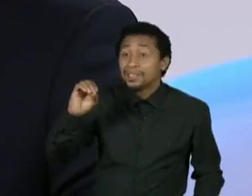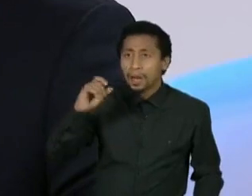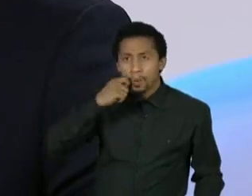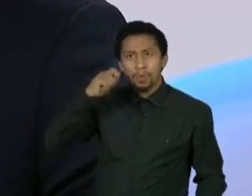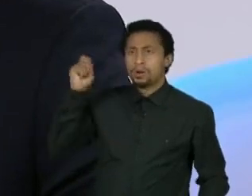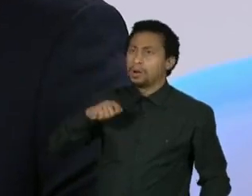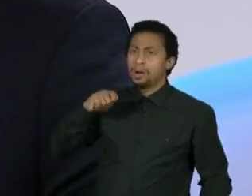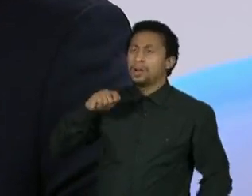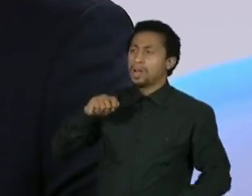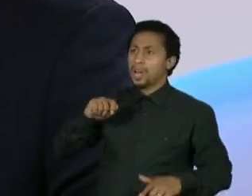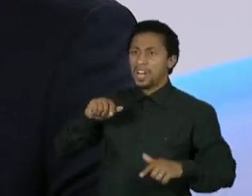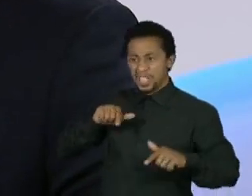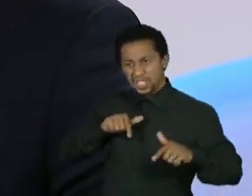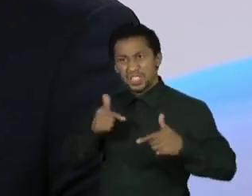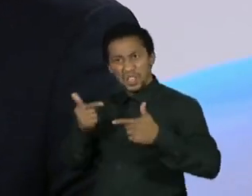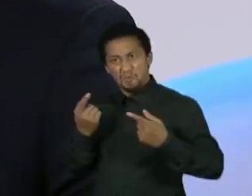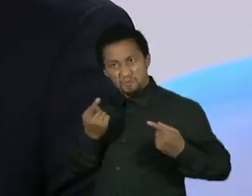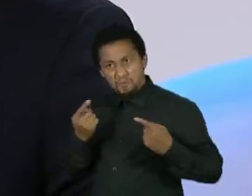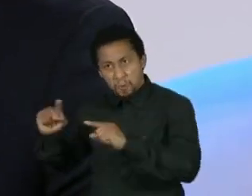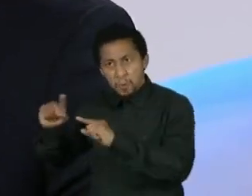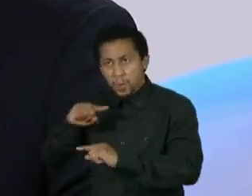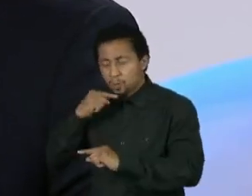o bloco da OTAN.